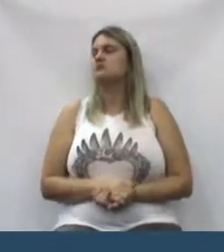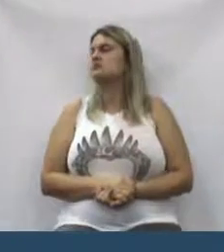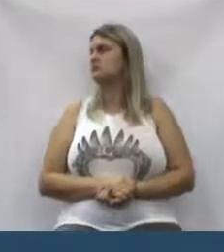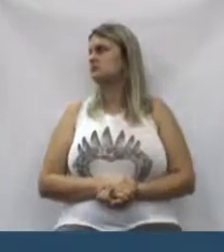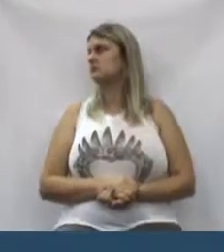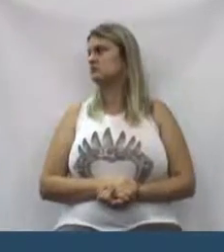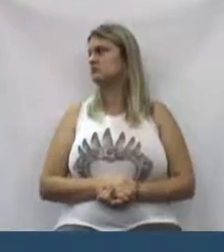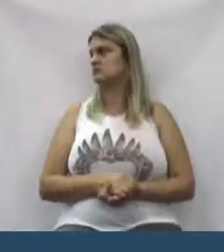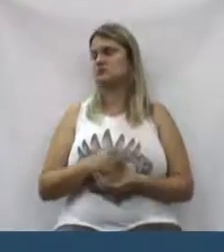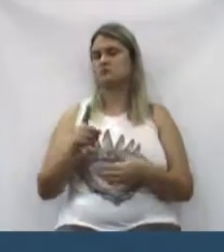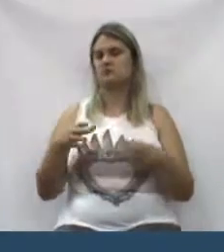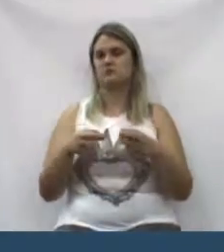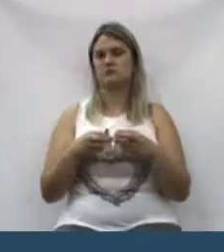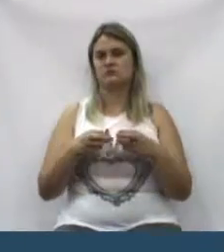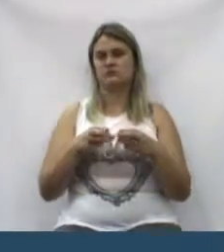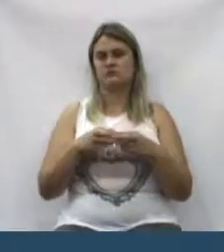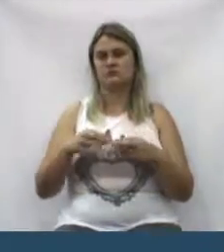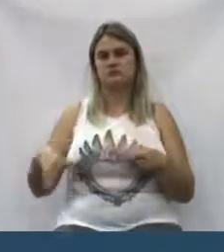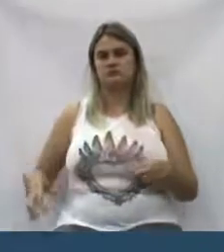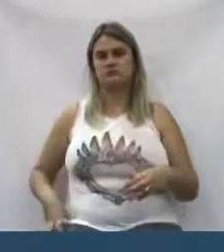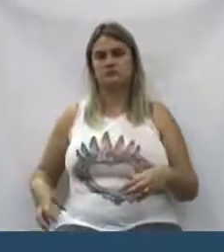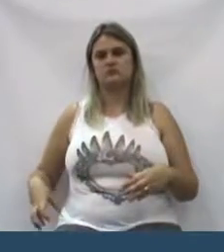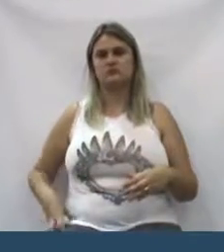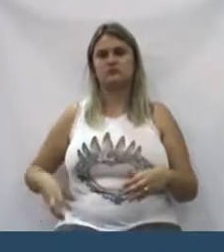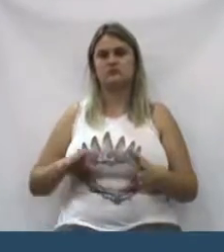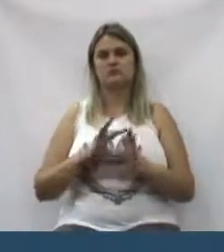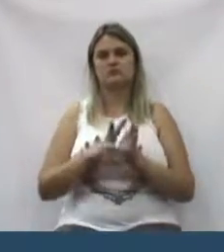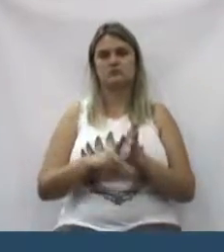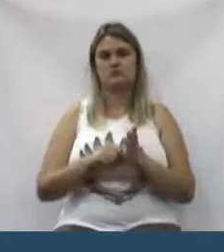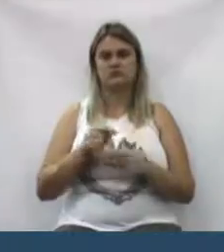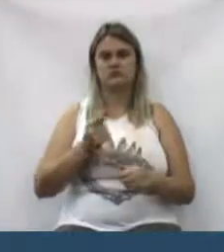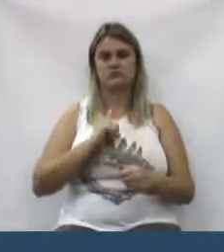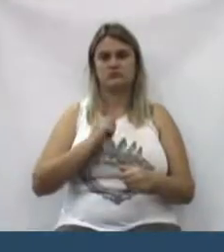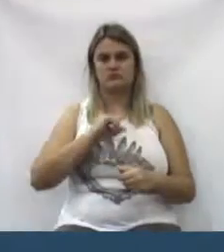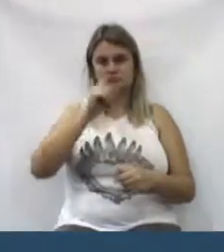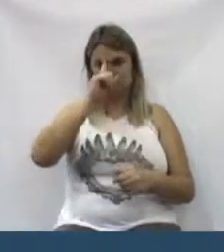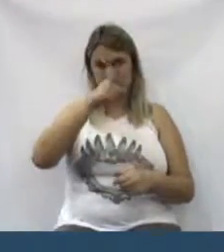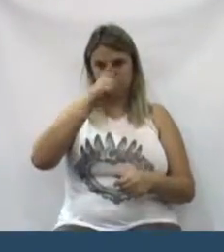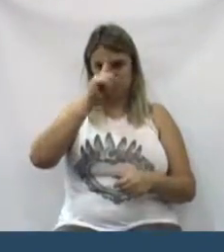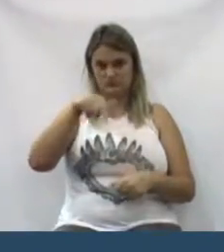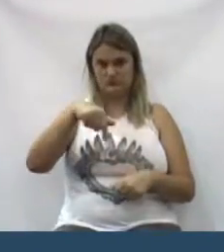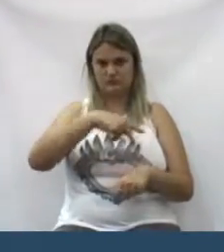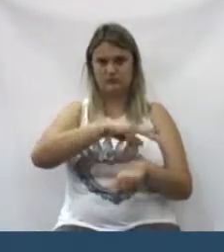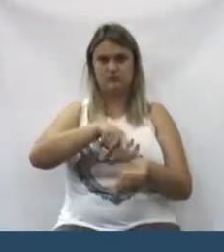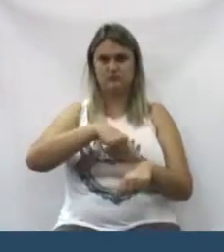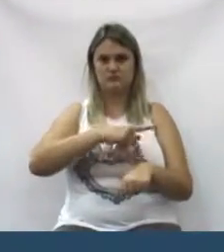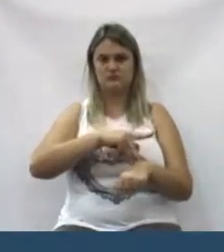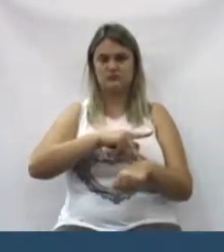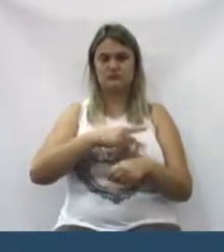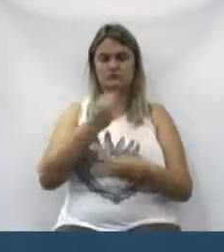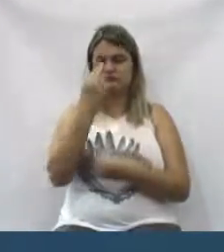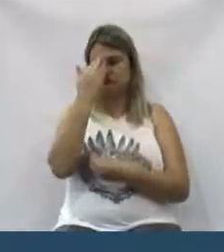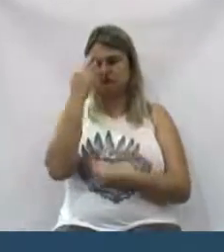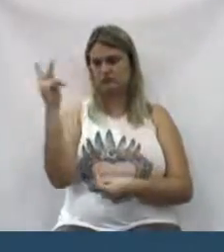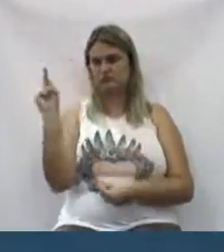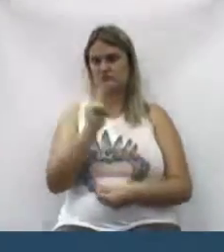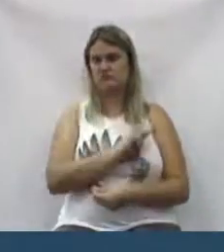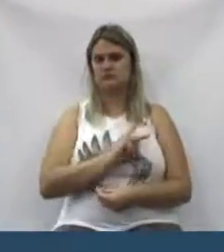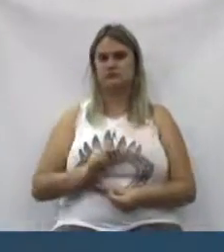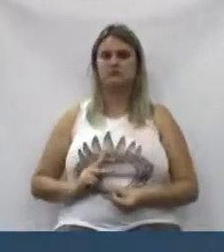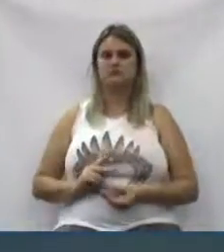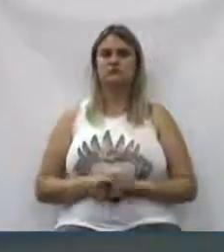por essa coja de vagabundo que mandava no nosso país muito obrigado senhor presidente aí